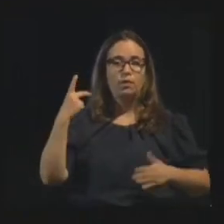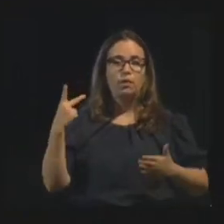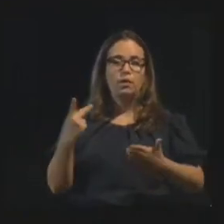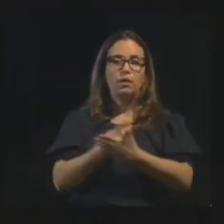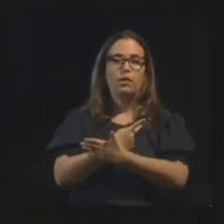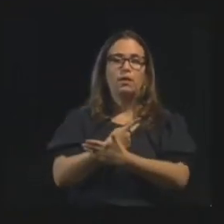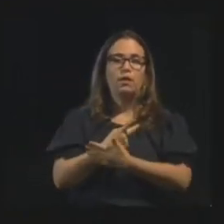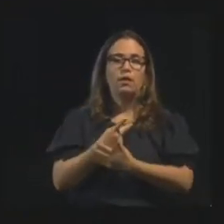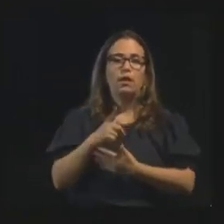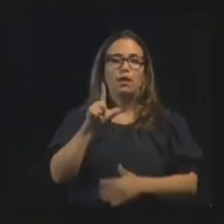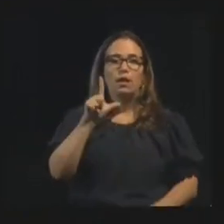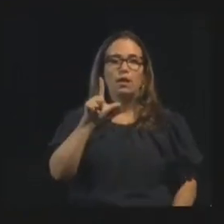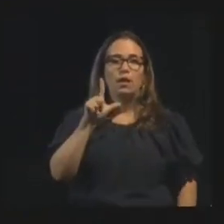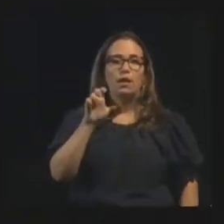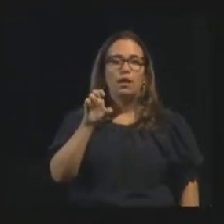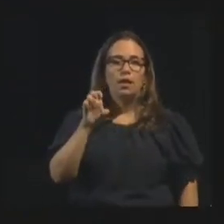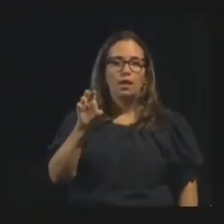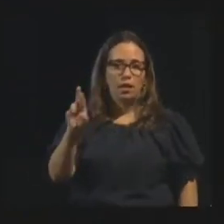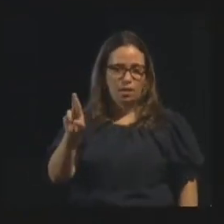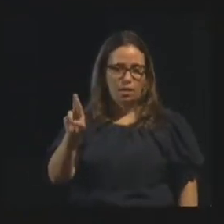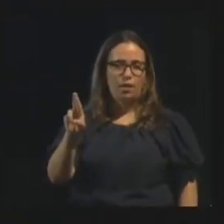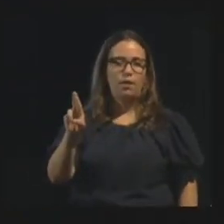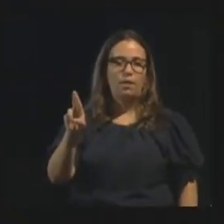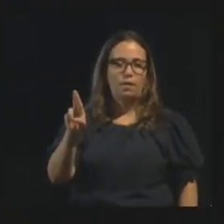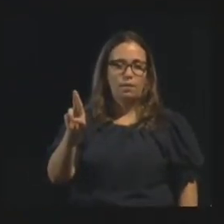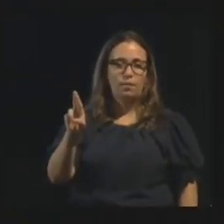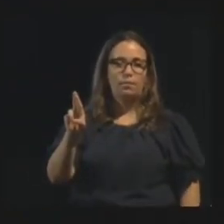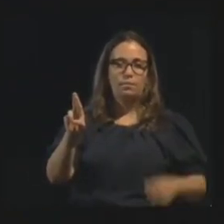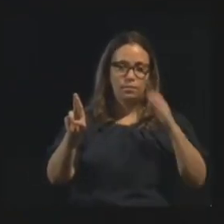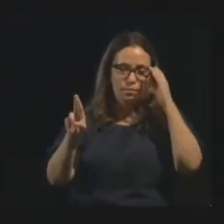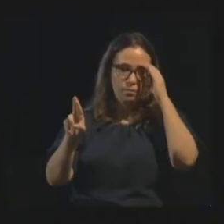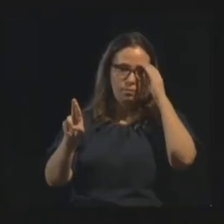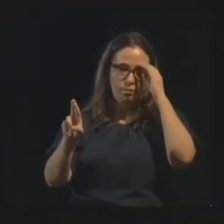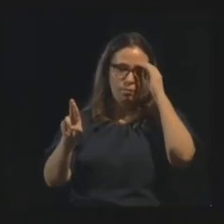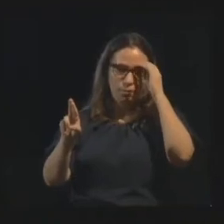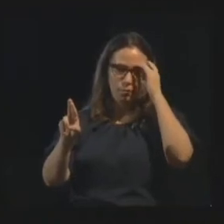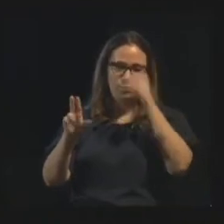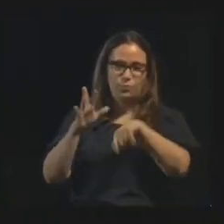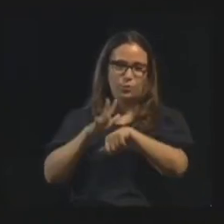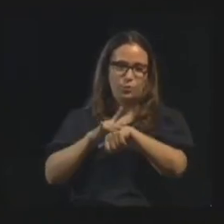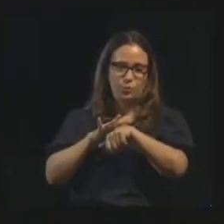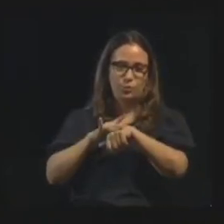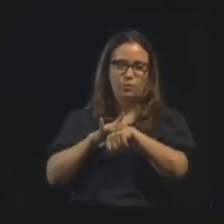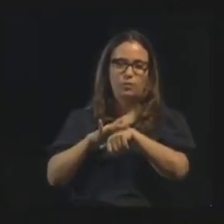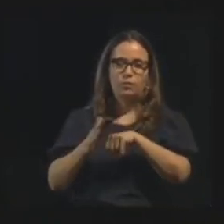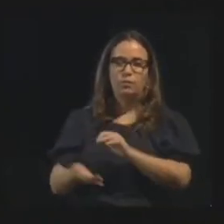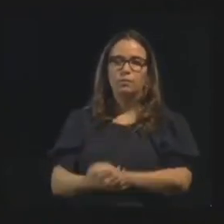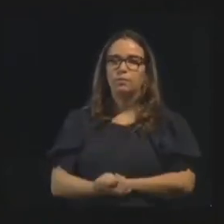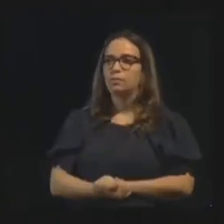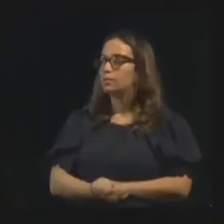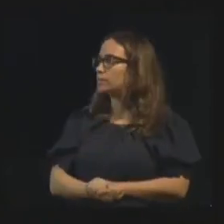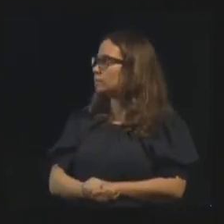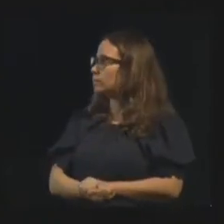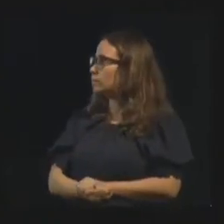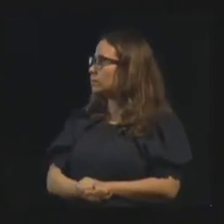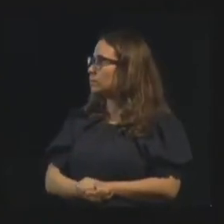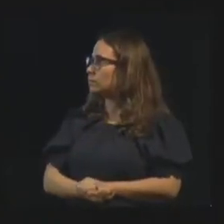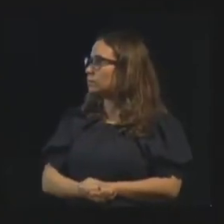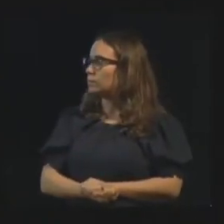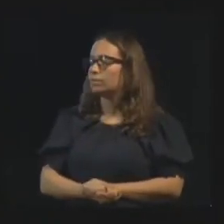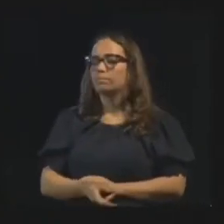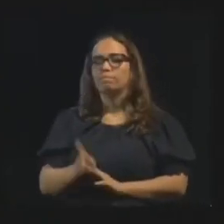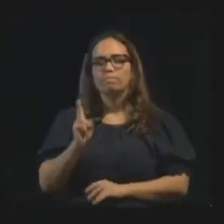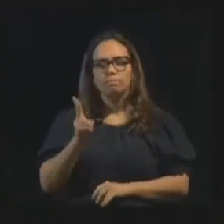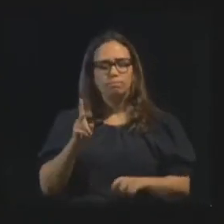pela LER, lesão, aquela doença terrível, e ele